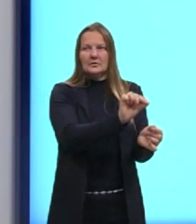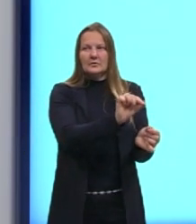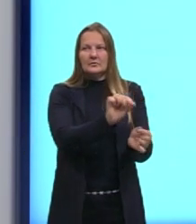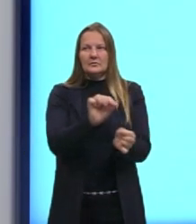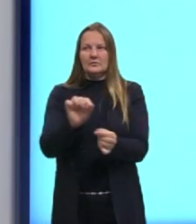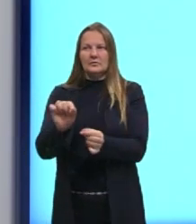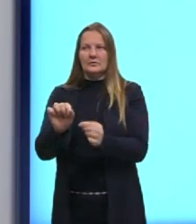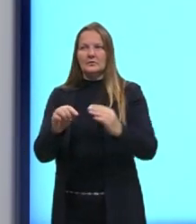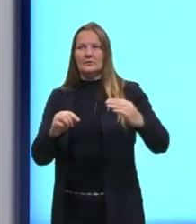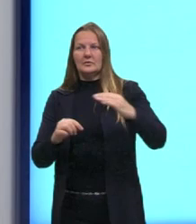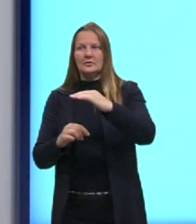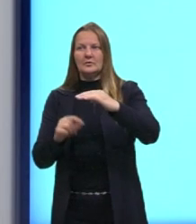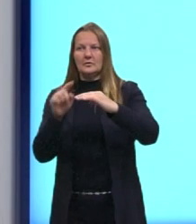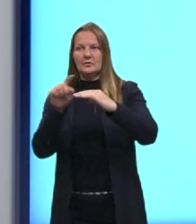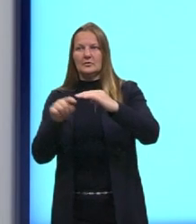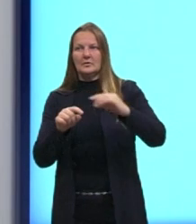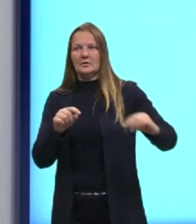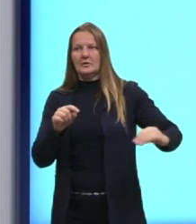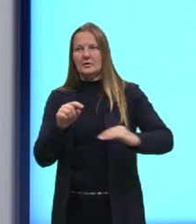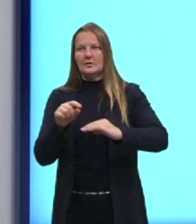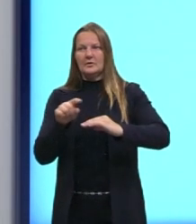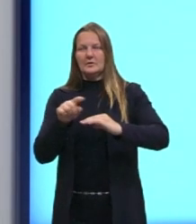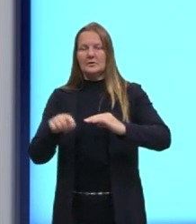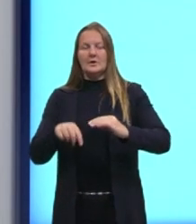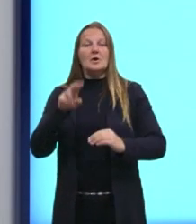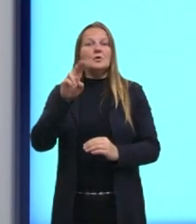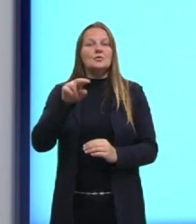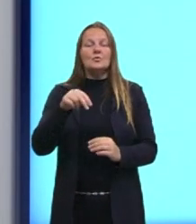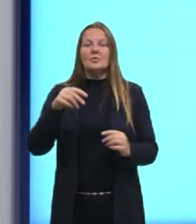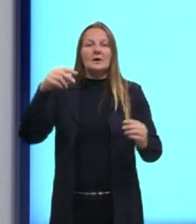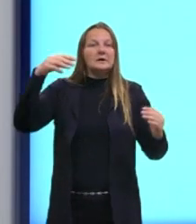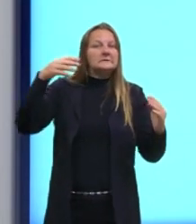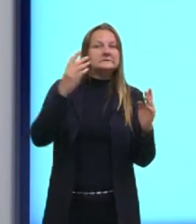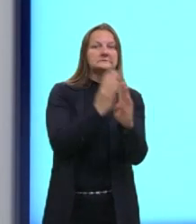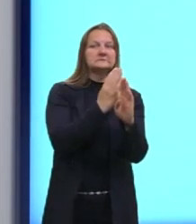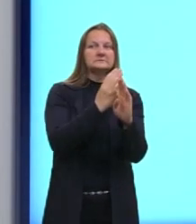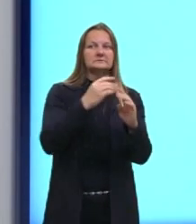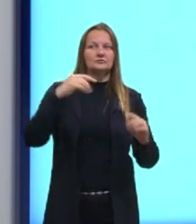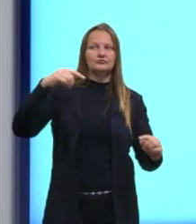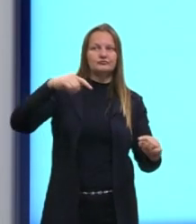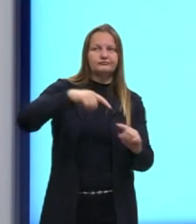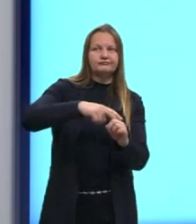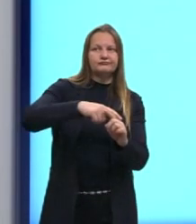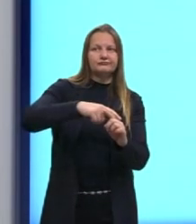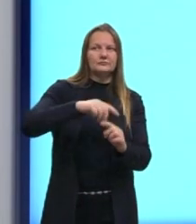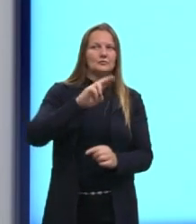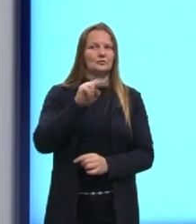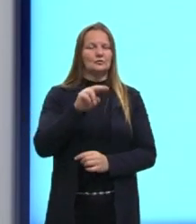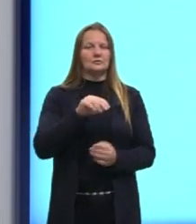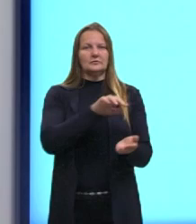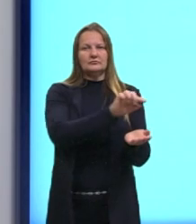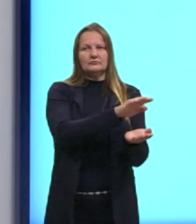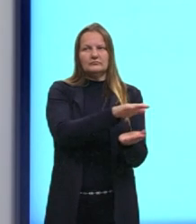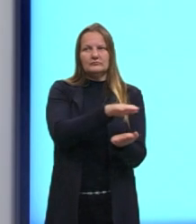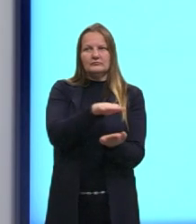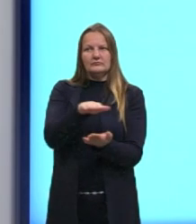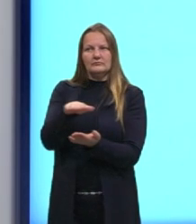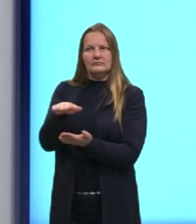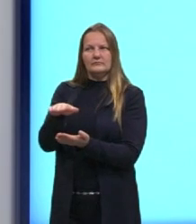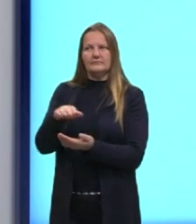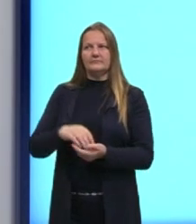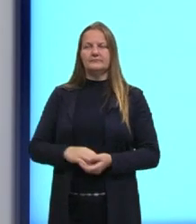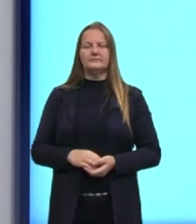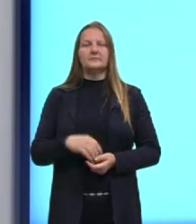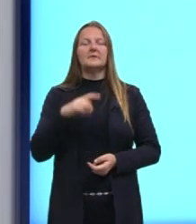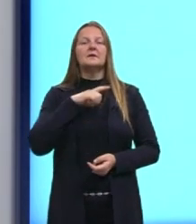direção e sentido indefinidamente. Nunca se cruzam. Nós também podemos dizer